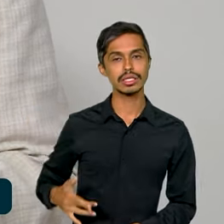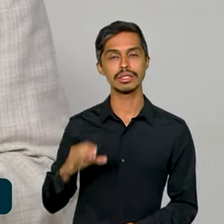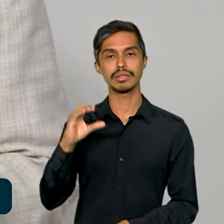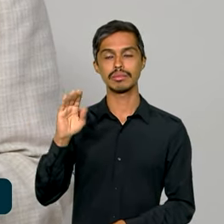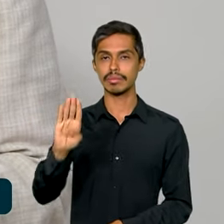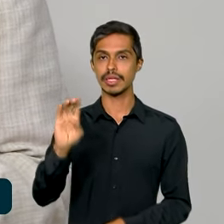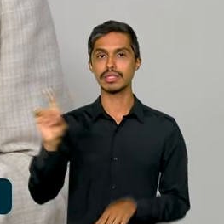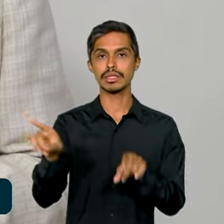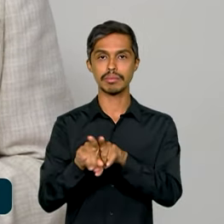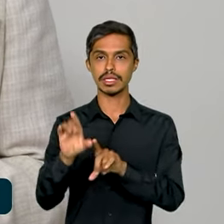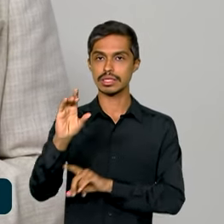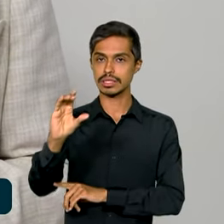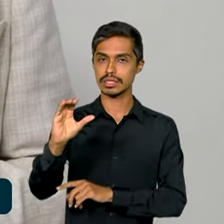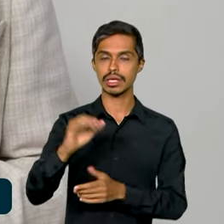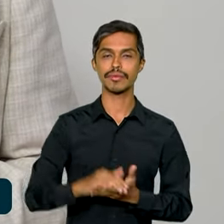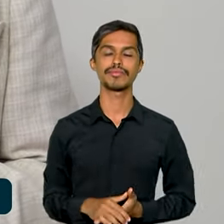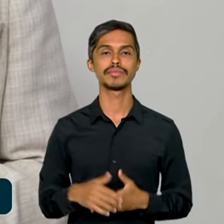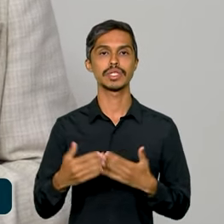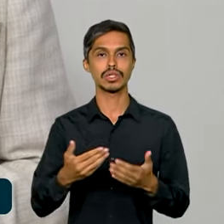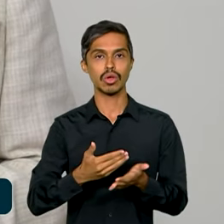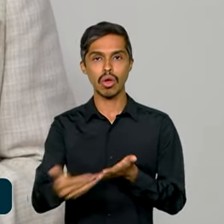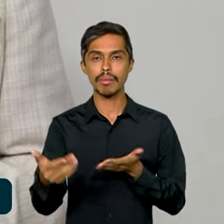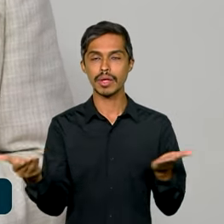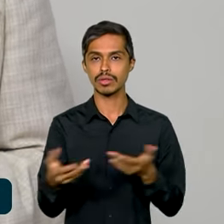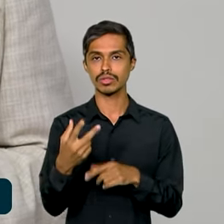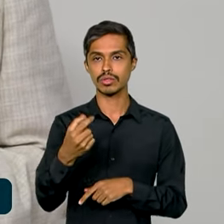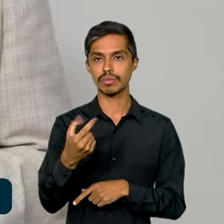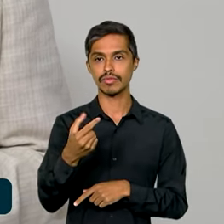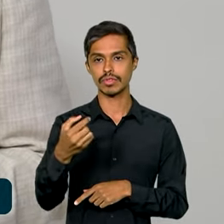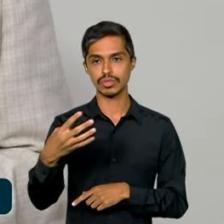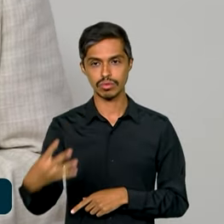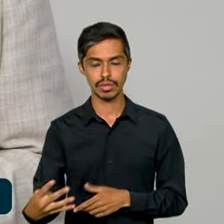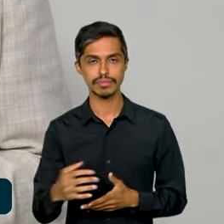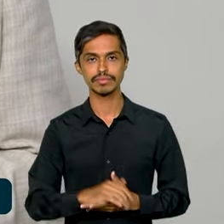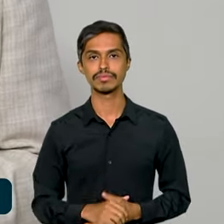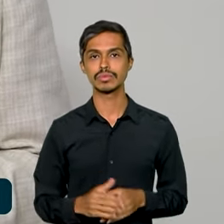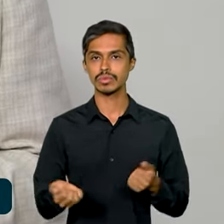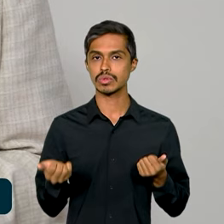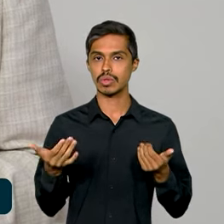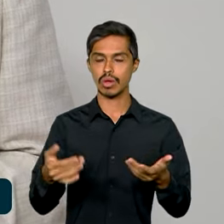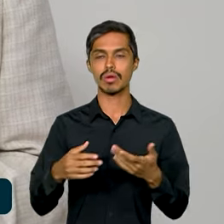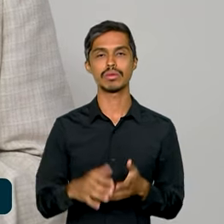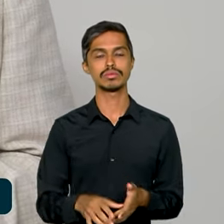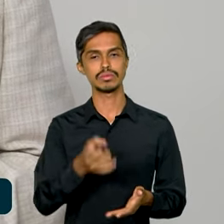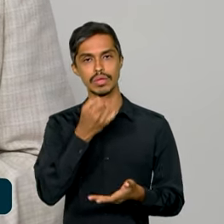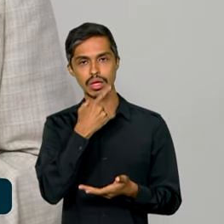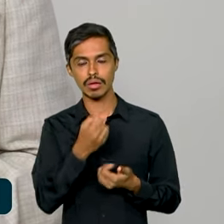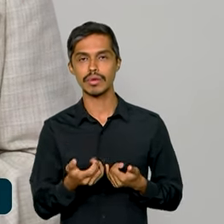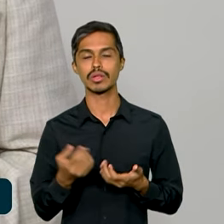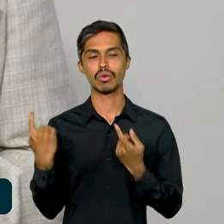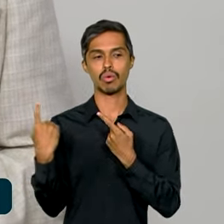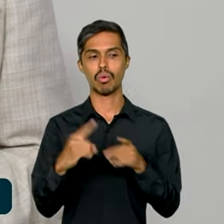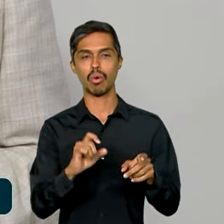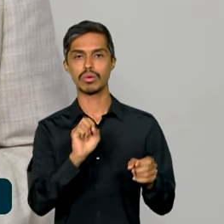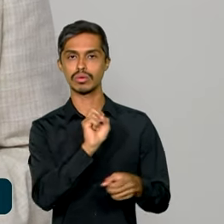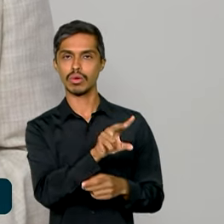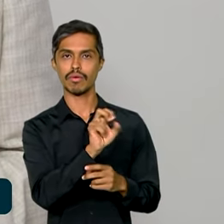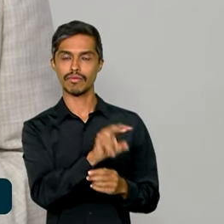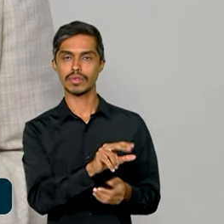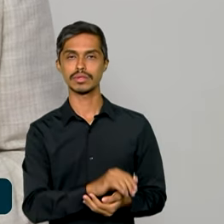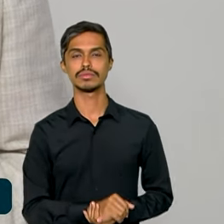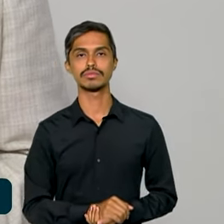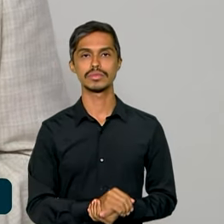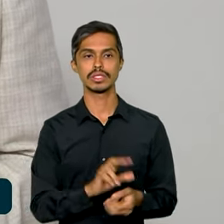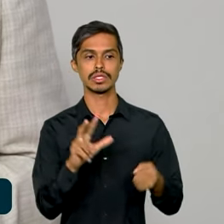incluídos no processo, principalmente agora a partir de 2024. Oferta os medicamentos antirretrovirais, que